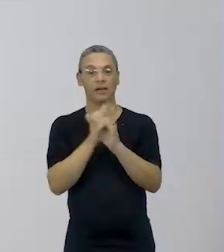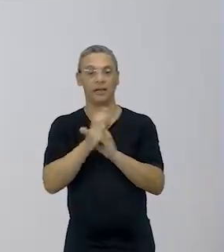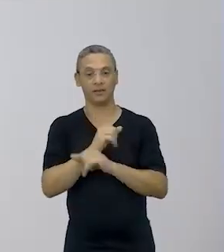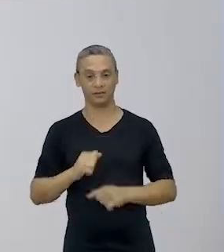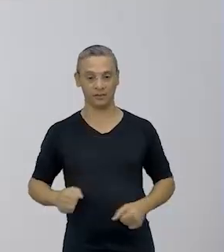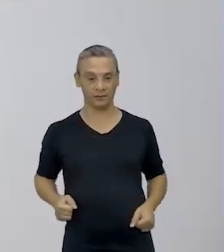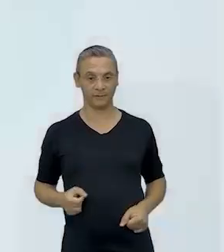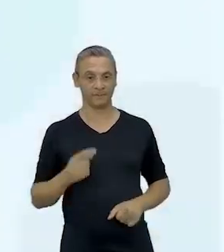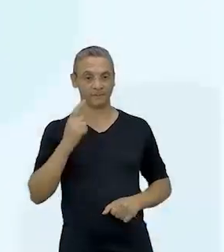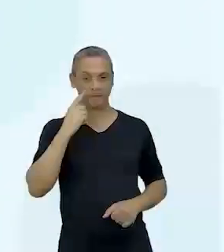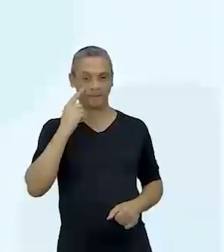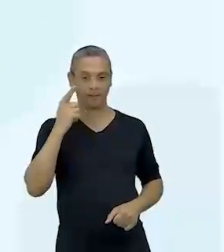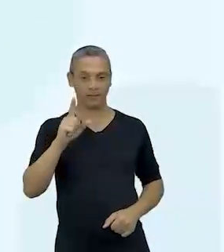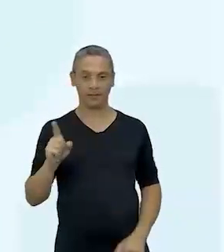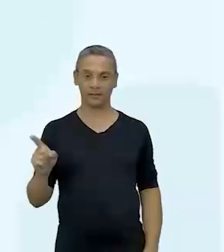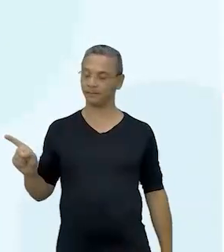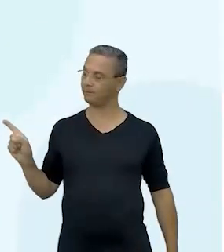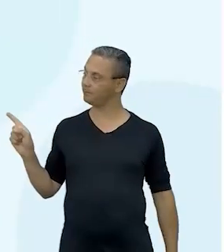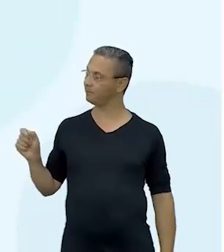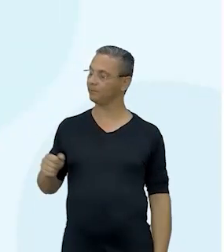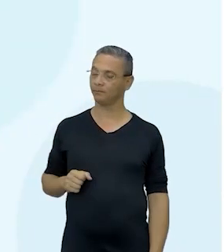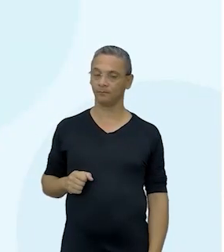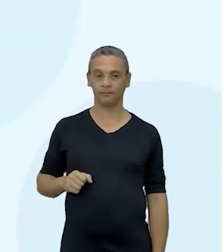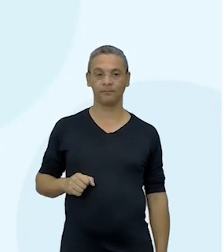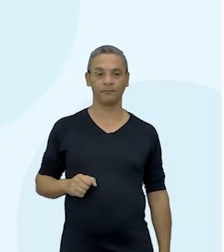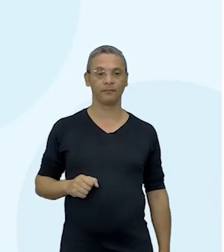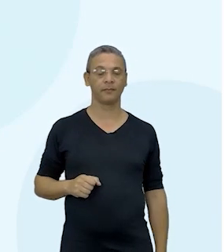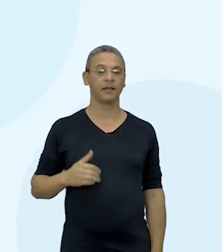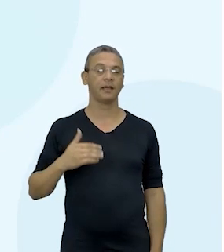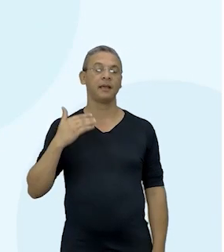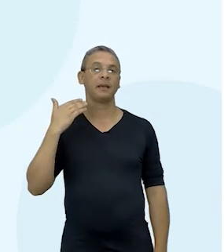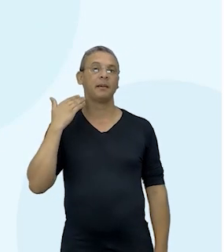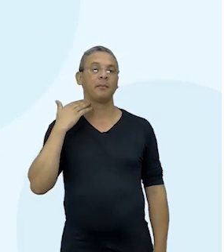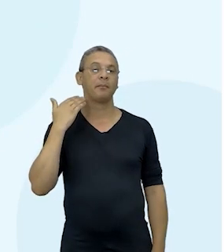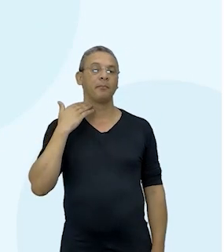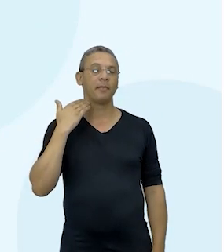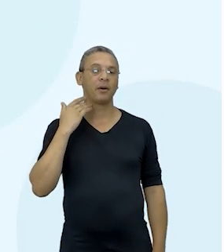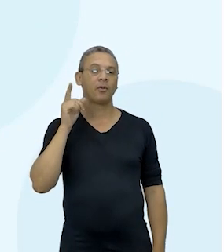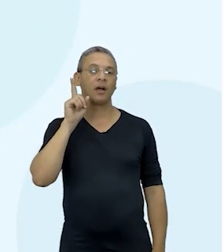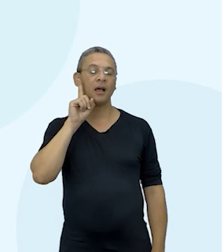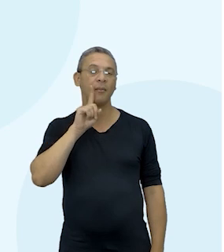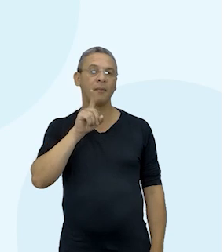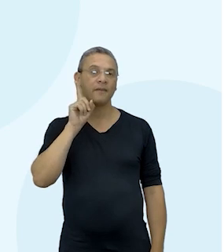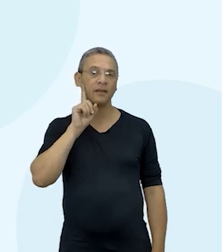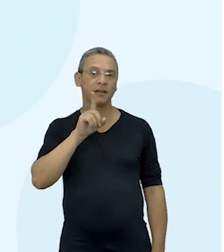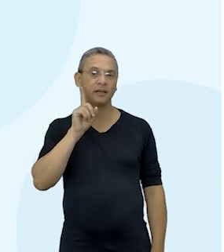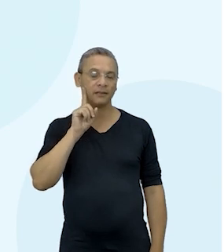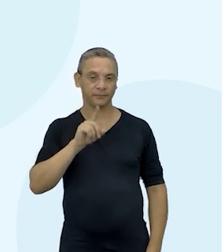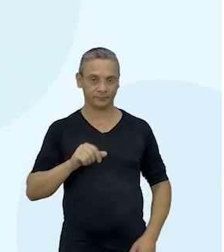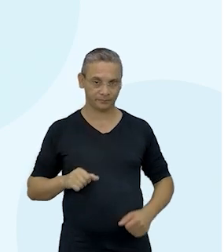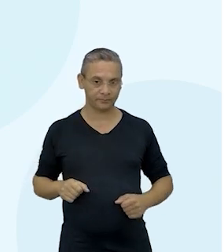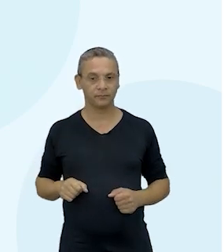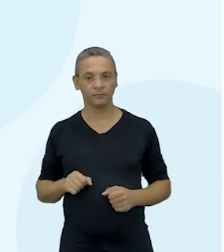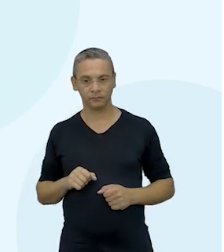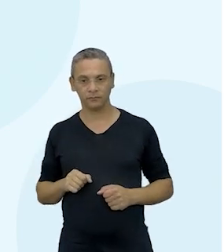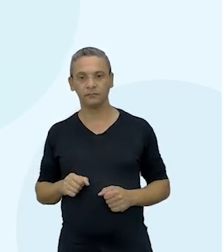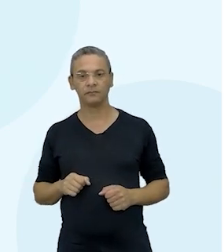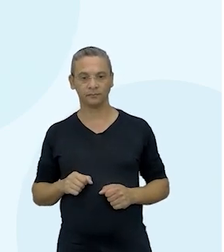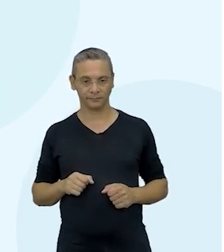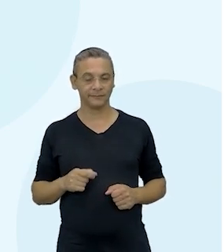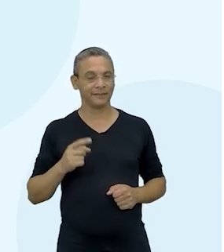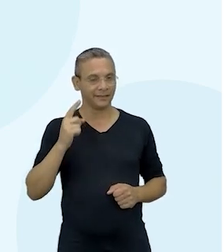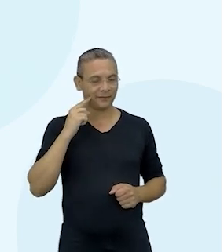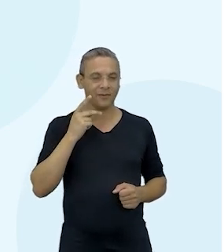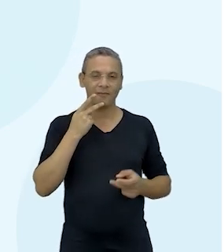Olha lá, mais exemplos interessantes, ó. O Bank of America Tower of the One Bryant Park. Olha que lindo, viu? Ah,